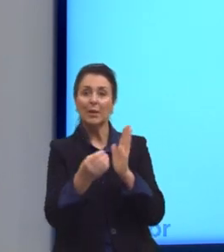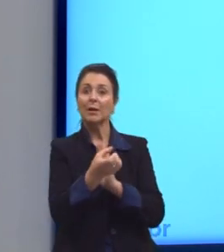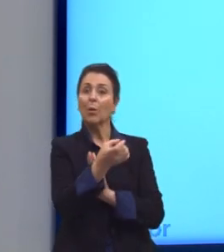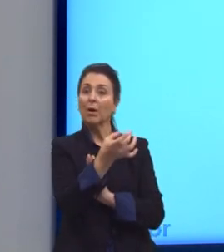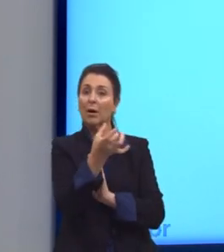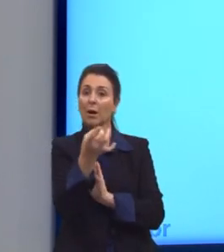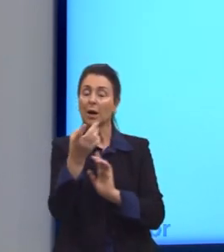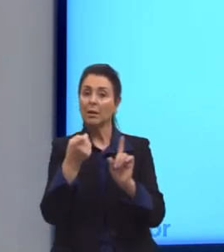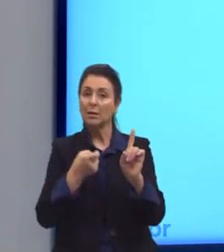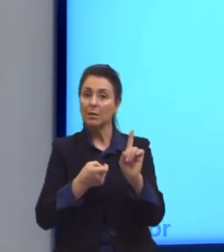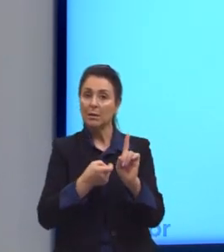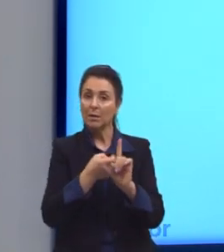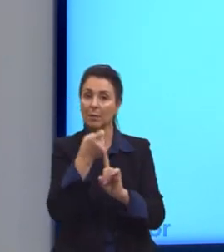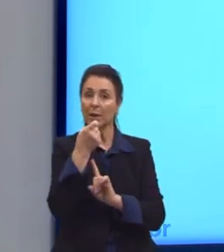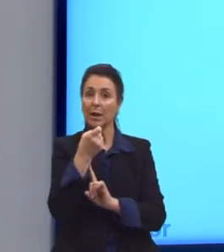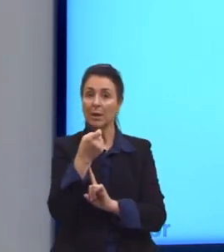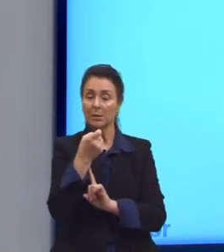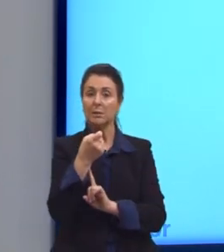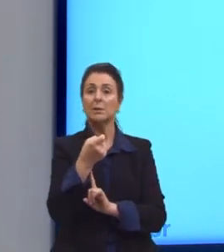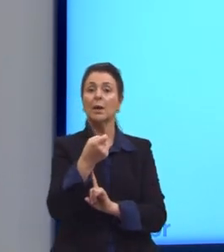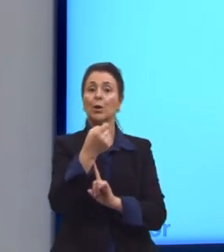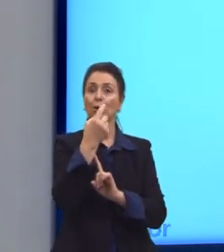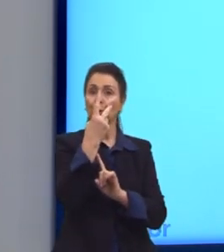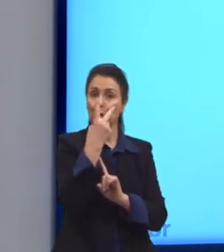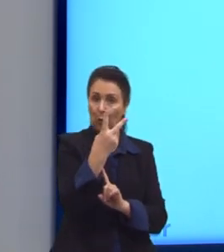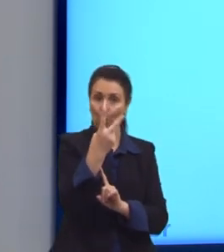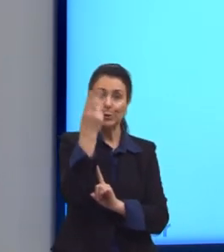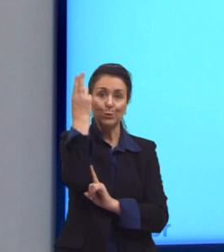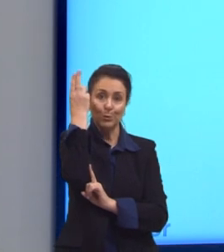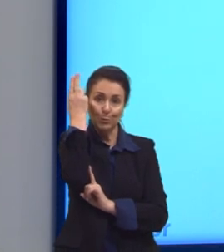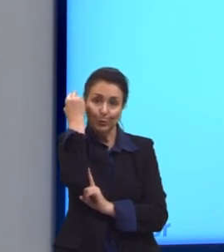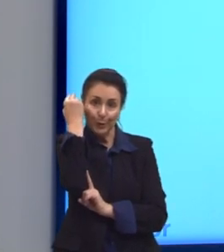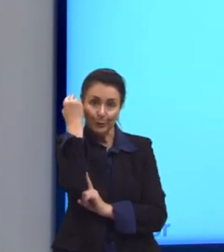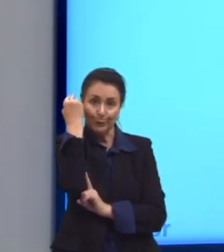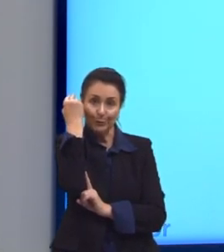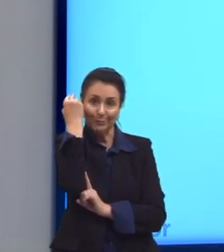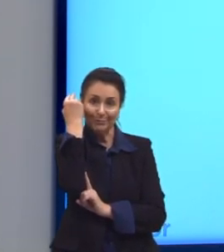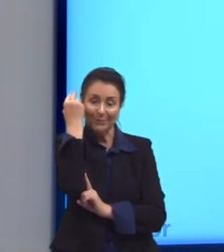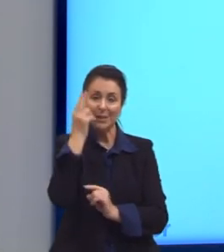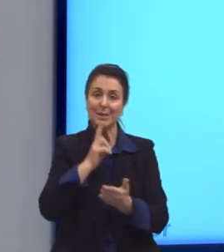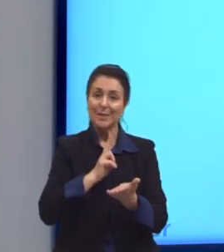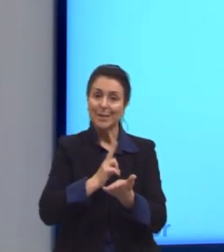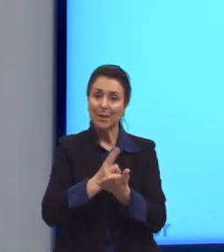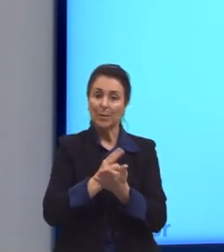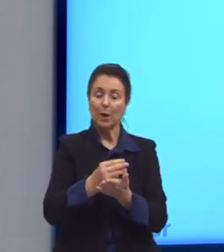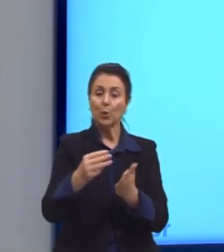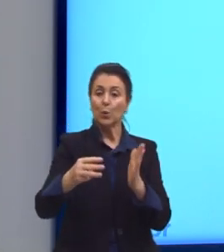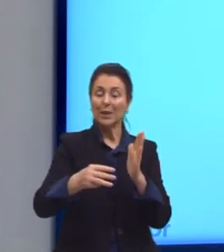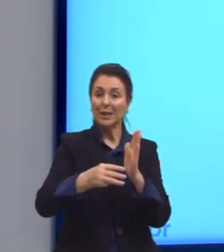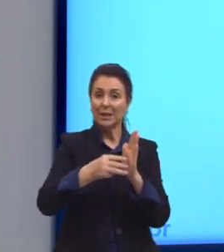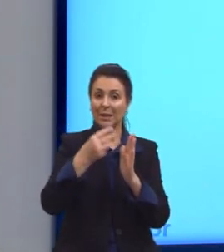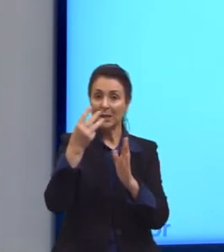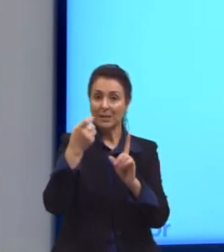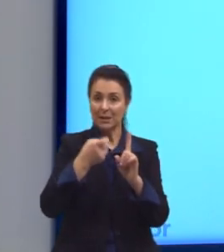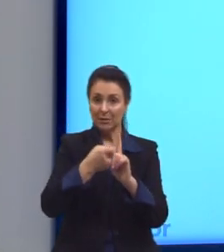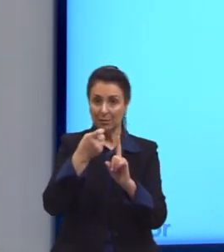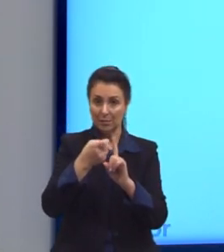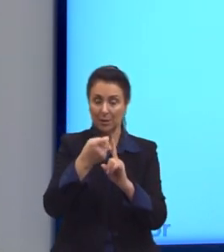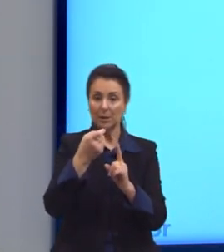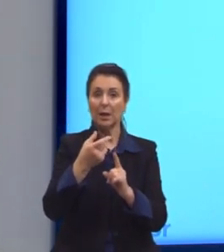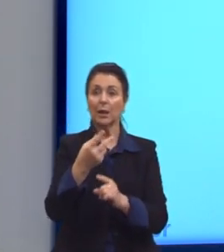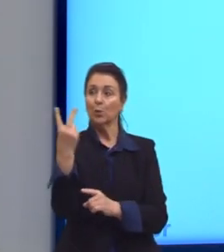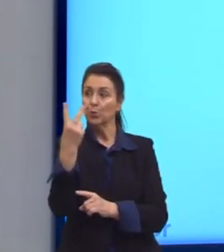mês, eles reproduzem, então, outro casal de coelhos. Aqui no terceiro mês, nós temos o casal inicial,